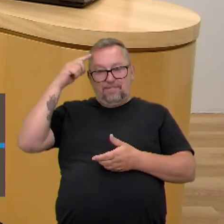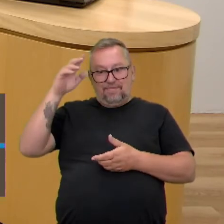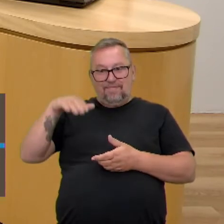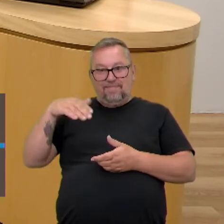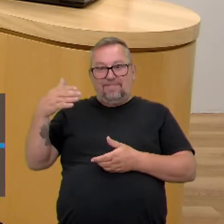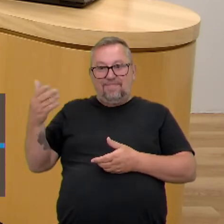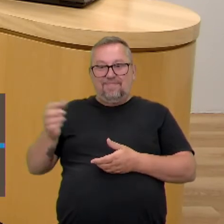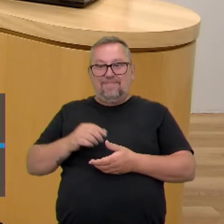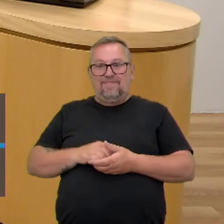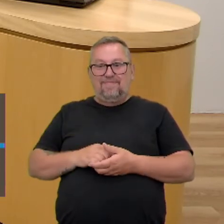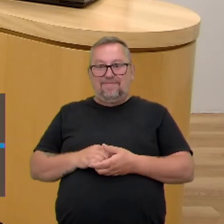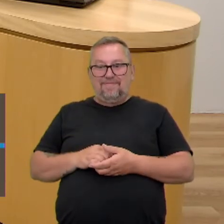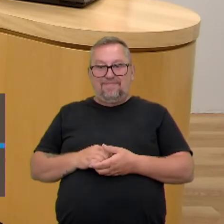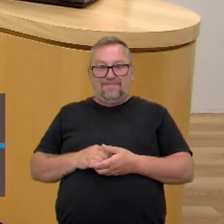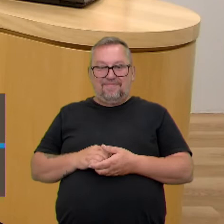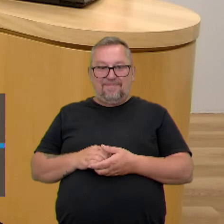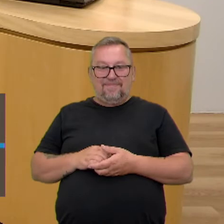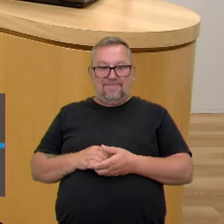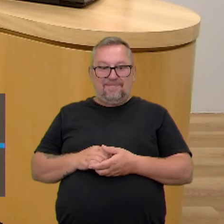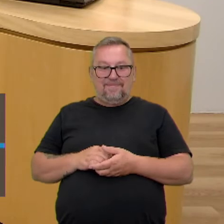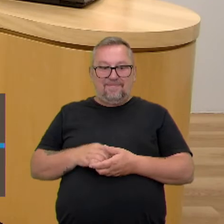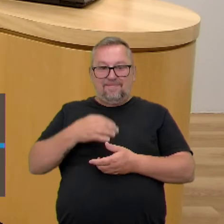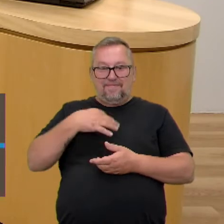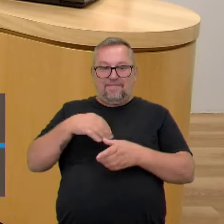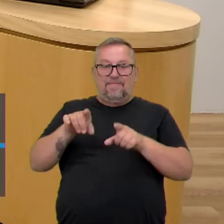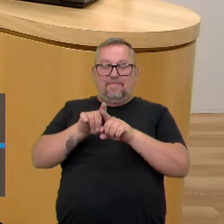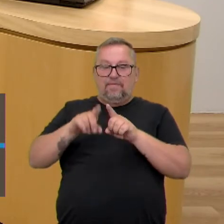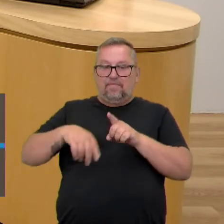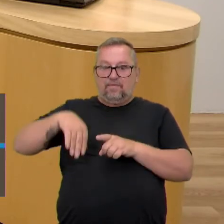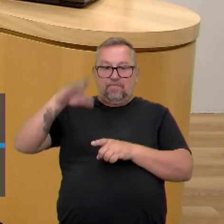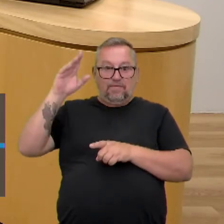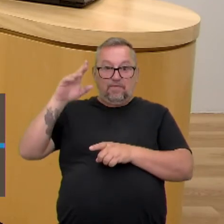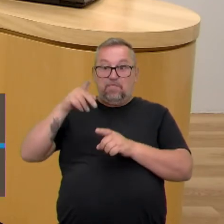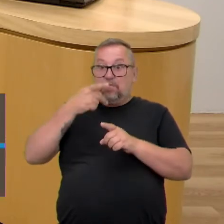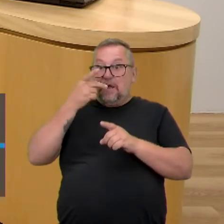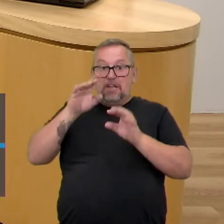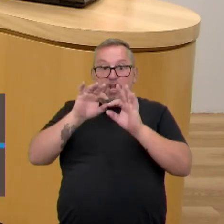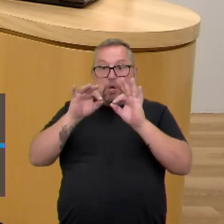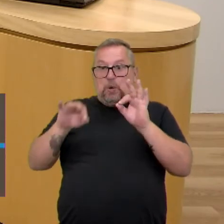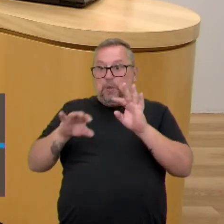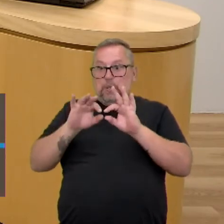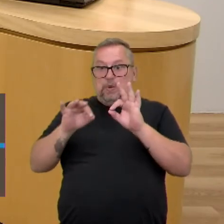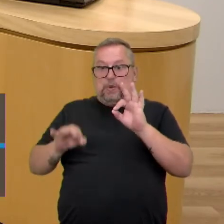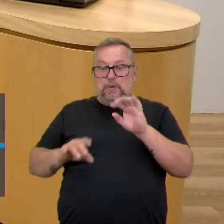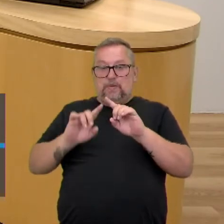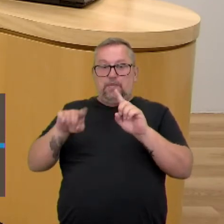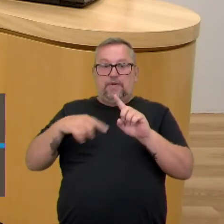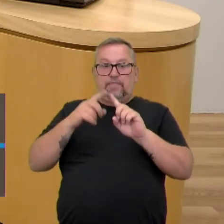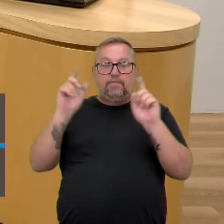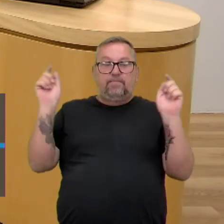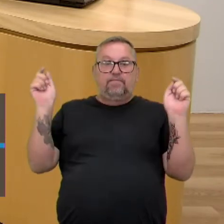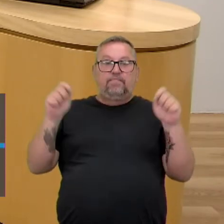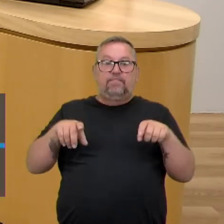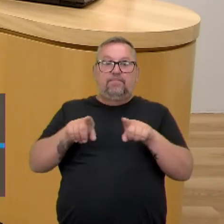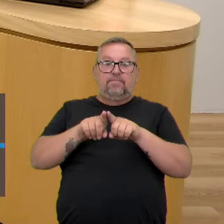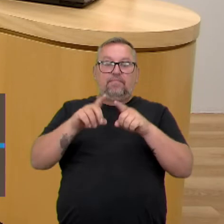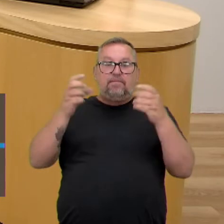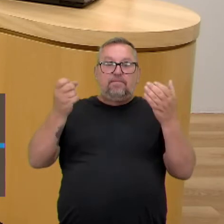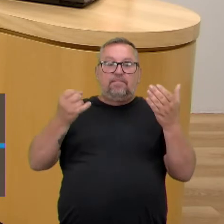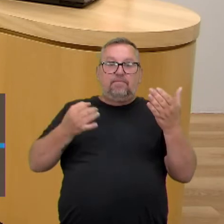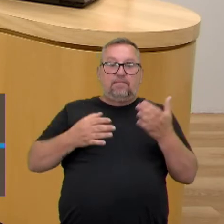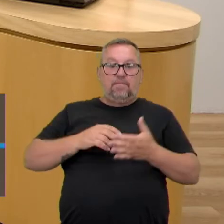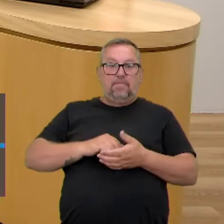lado. Não, e aí eu também achava que quanto mais você falasse, mais você teria a capacidade de explicar